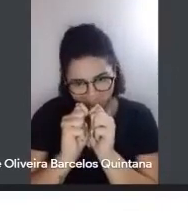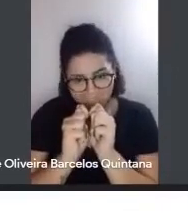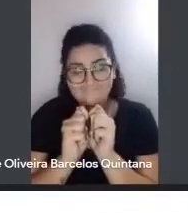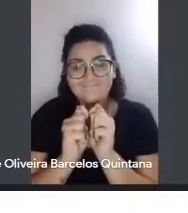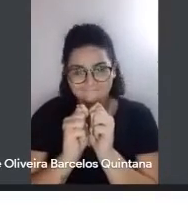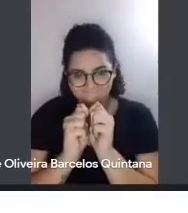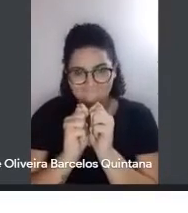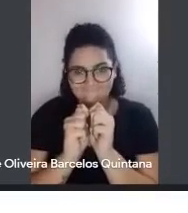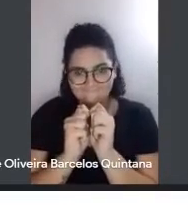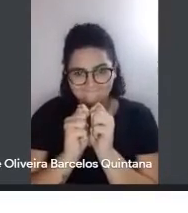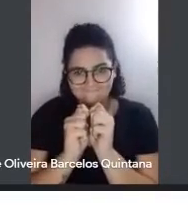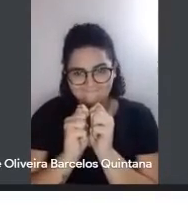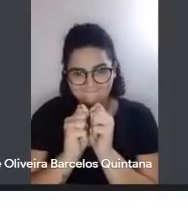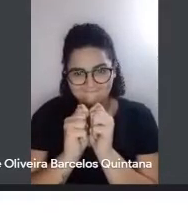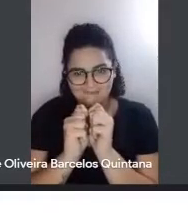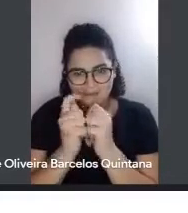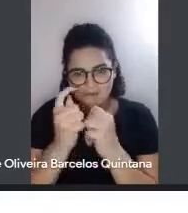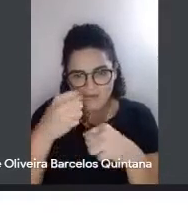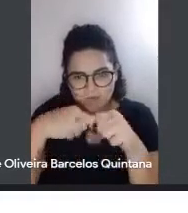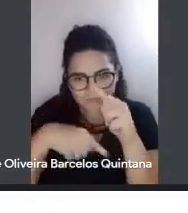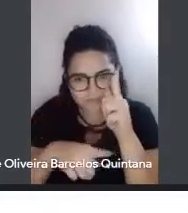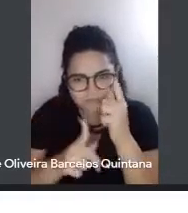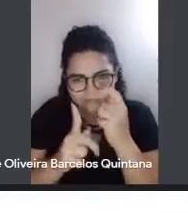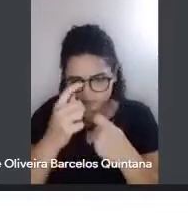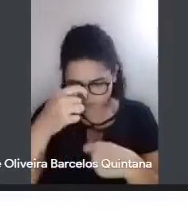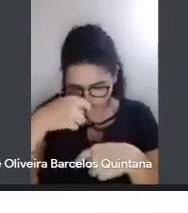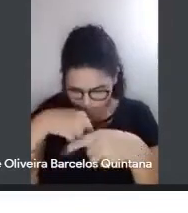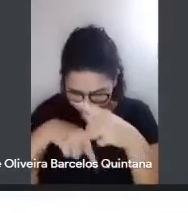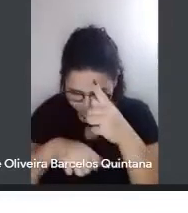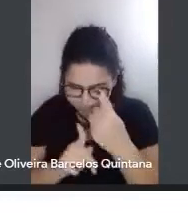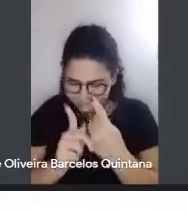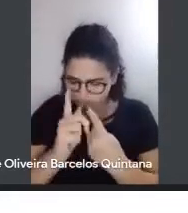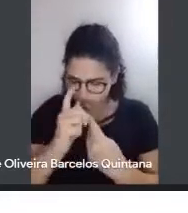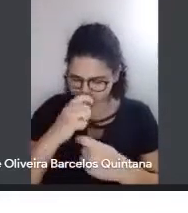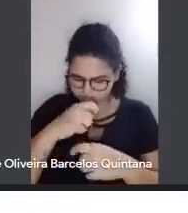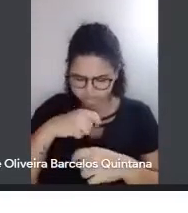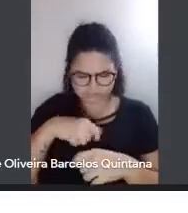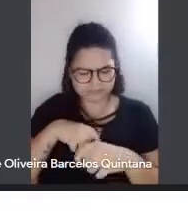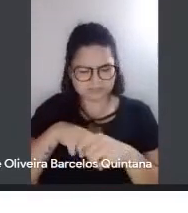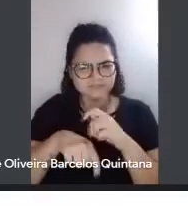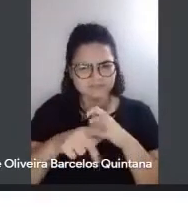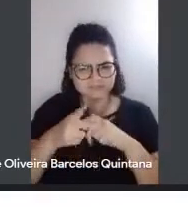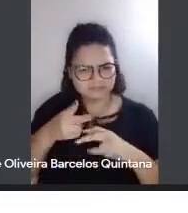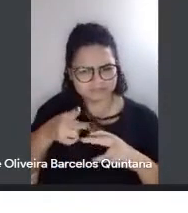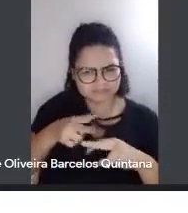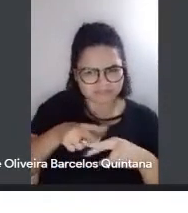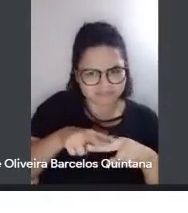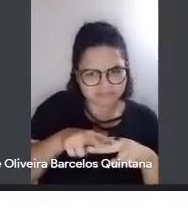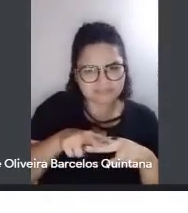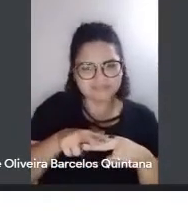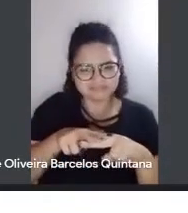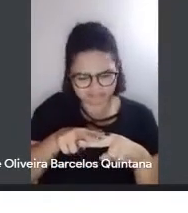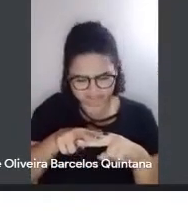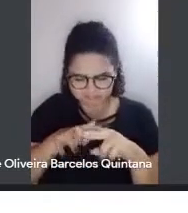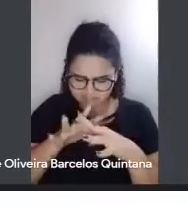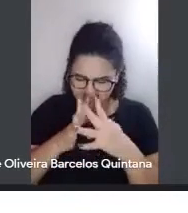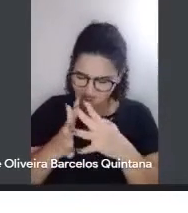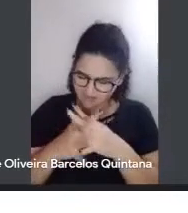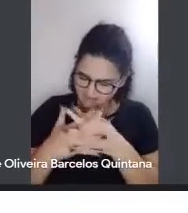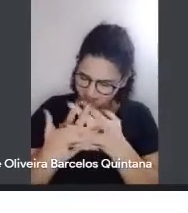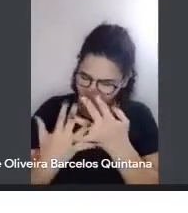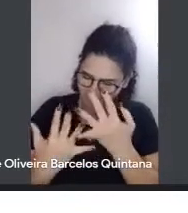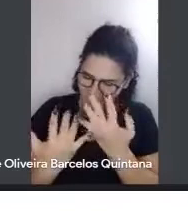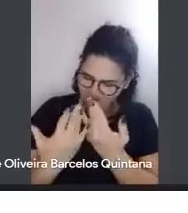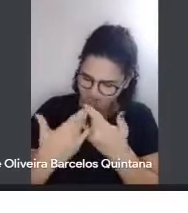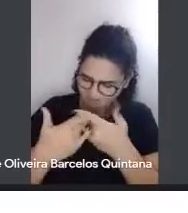pela capilaridade do inestricável tecido de radículas enredadas em malhas numerosas, a